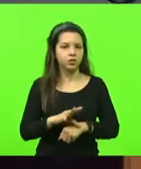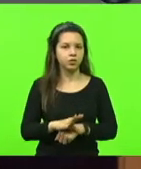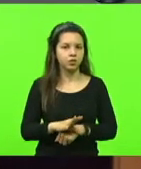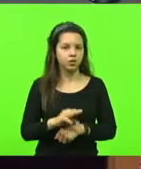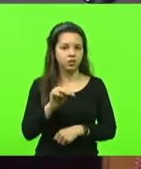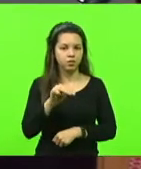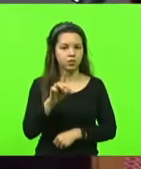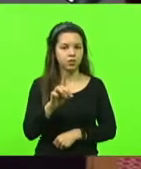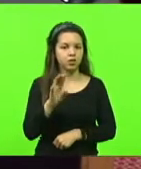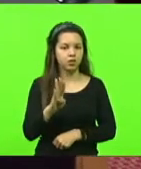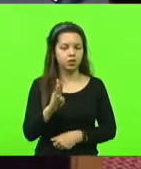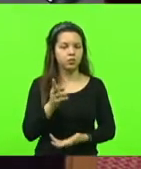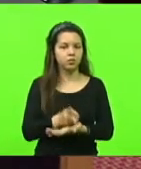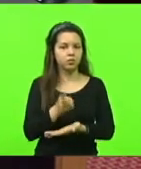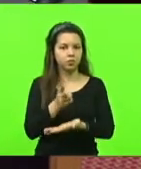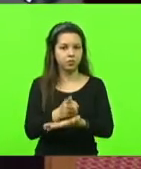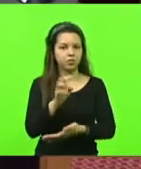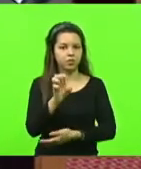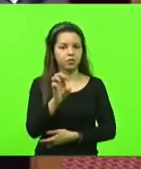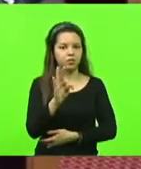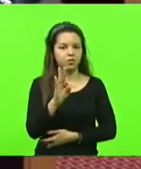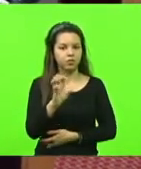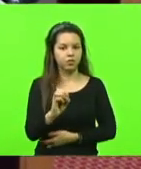MDB pela manutenção do veto.